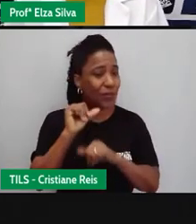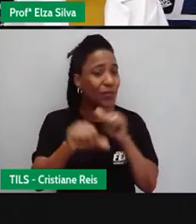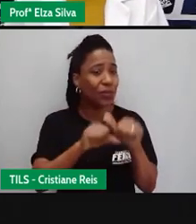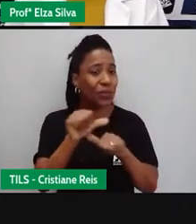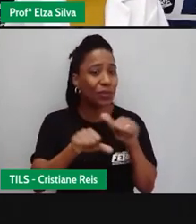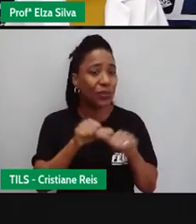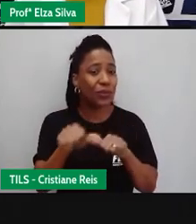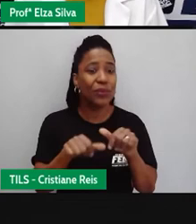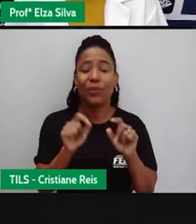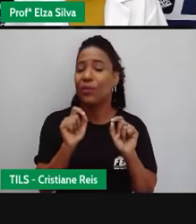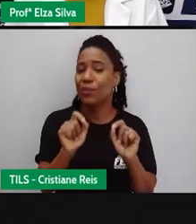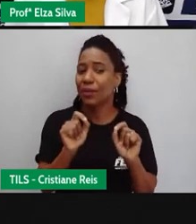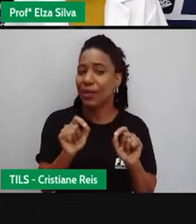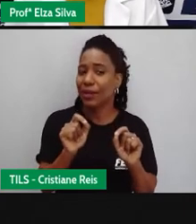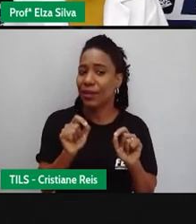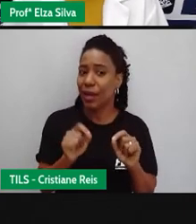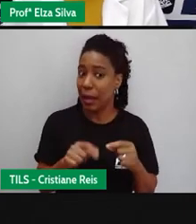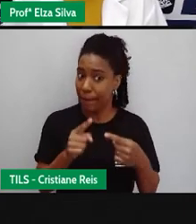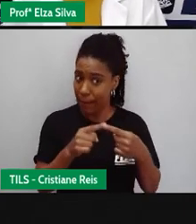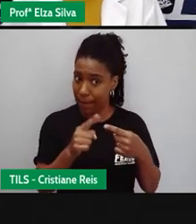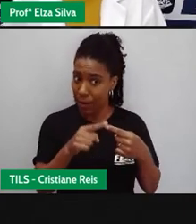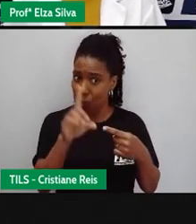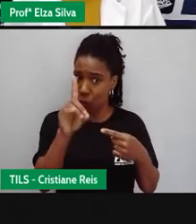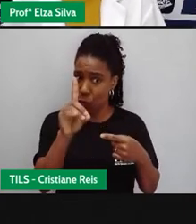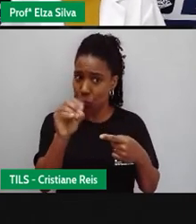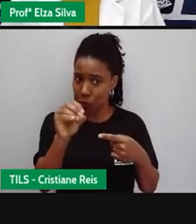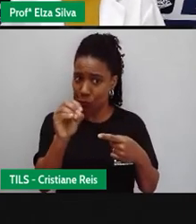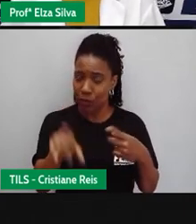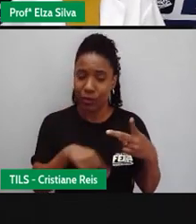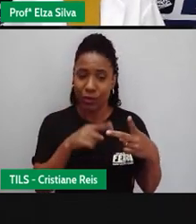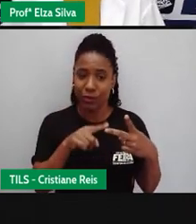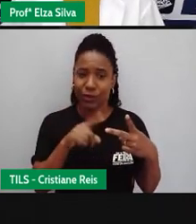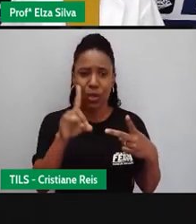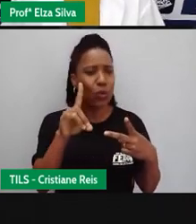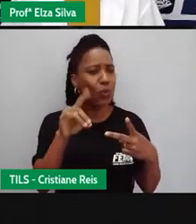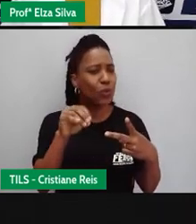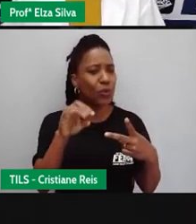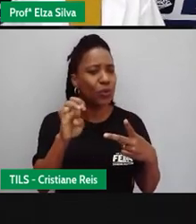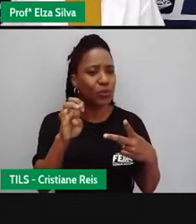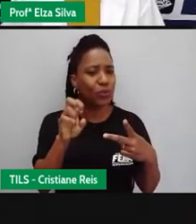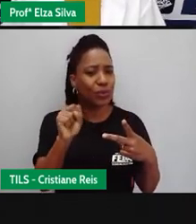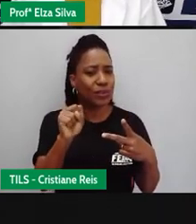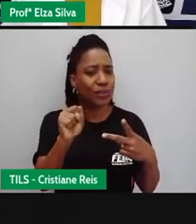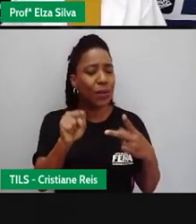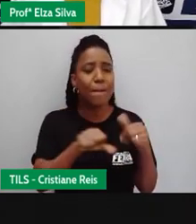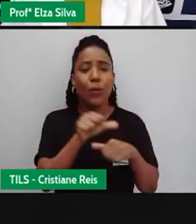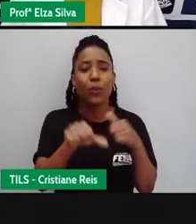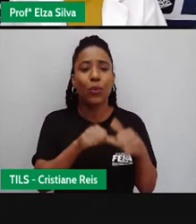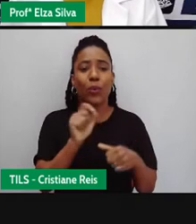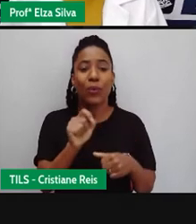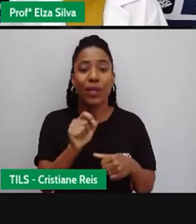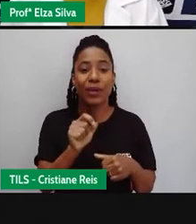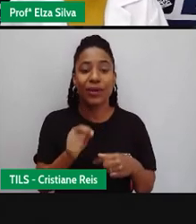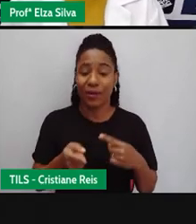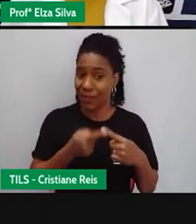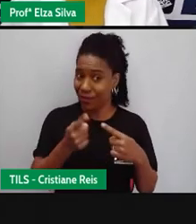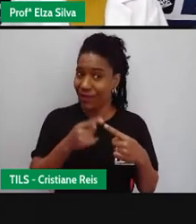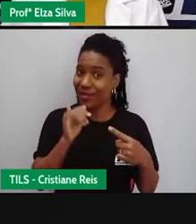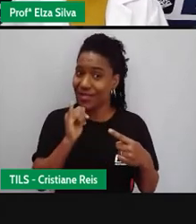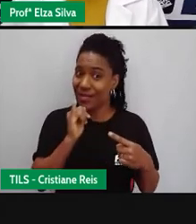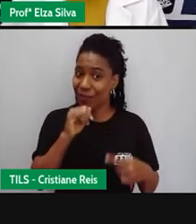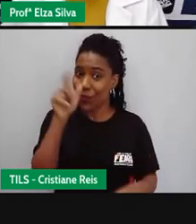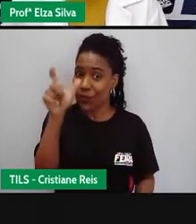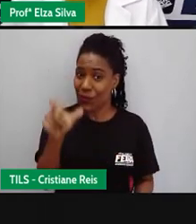a primeira e a segunda pergunta? Vejam que o que muda é o sujeito da oração. No primeiro exemplo, o